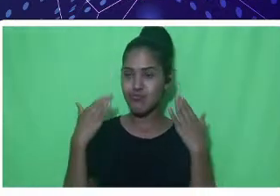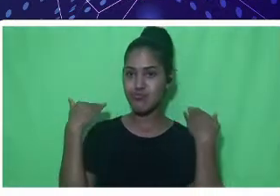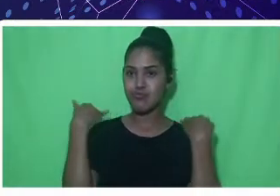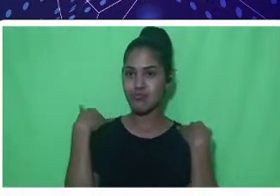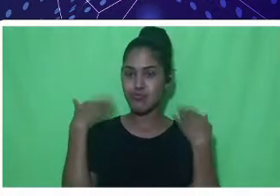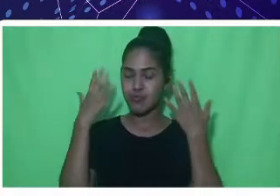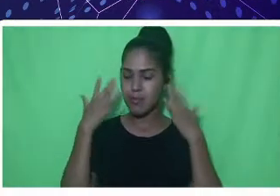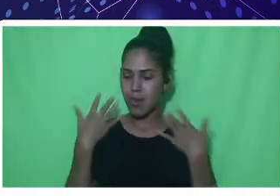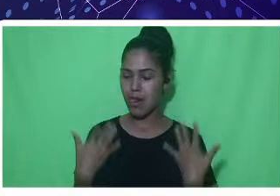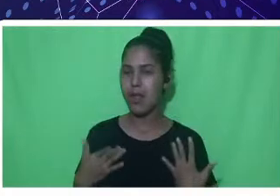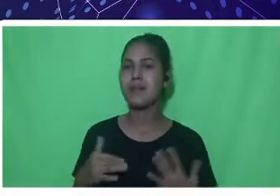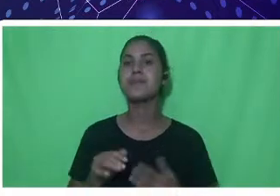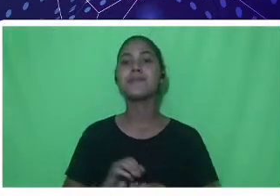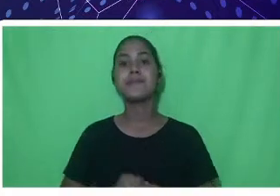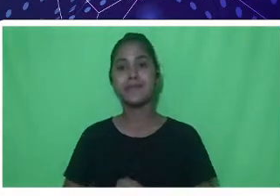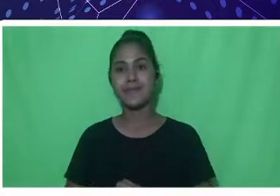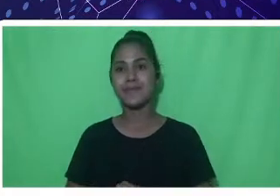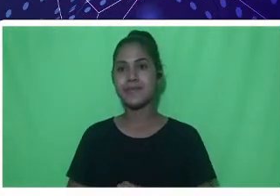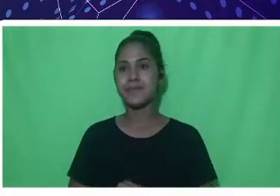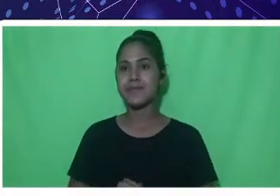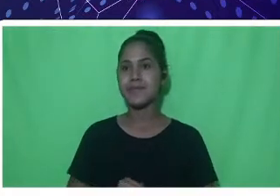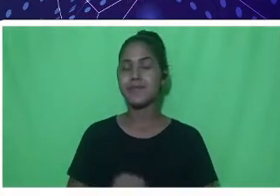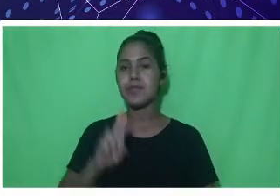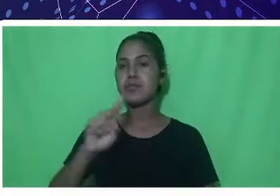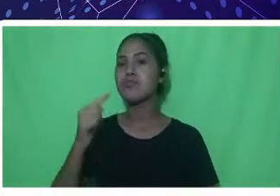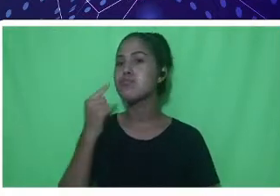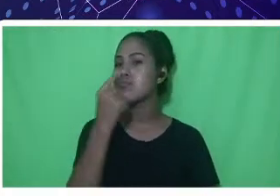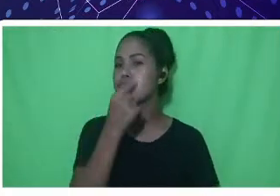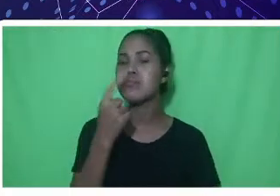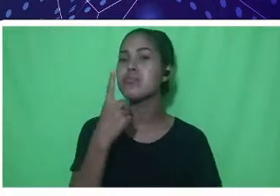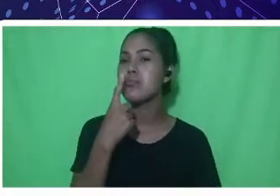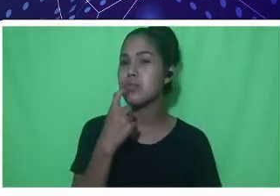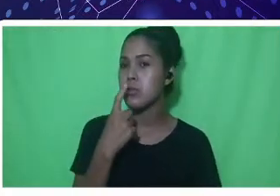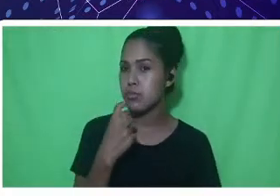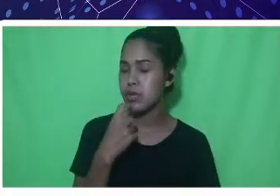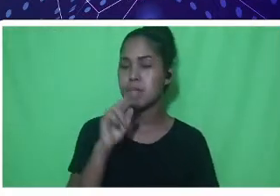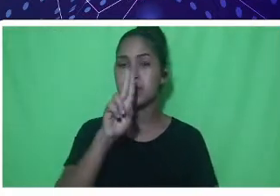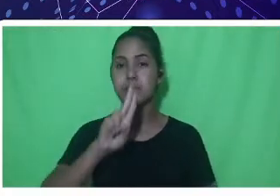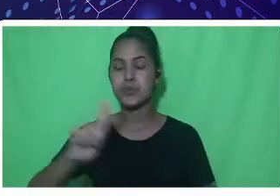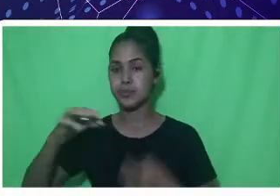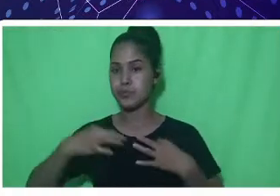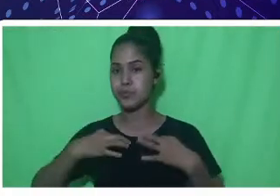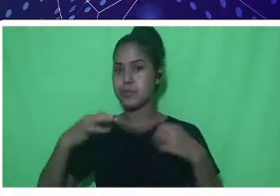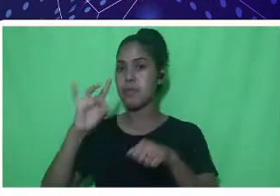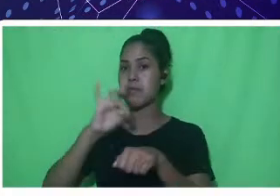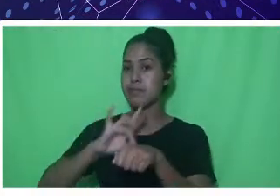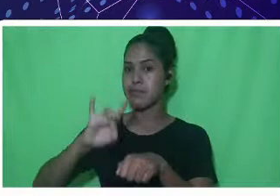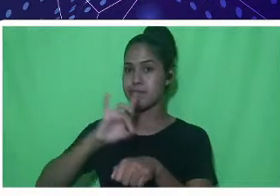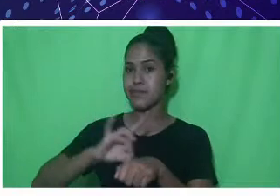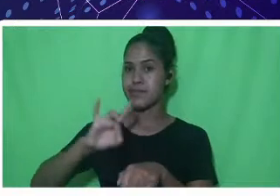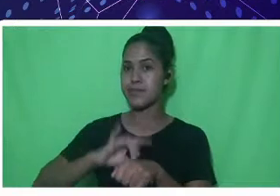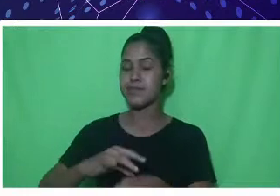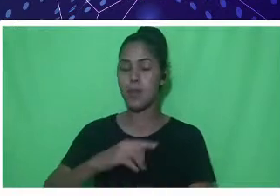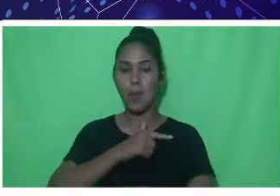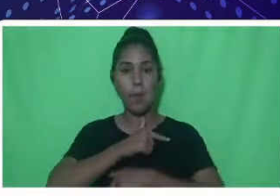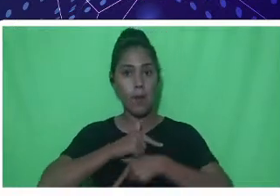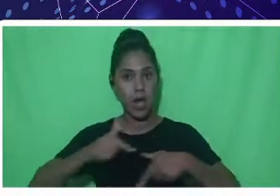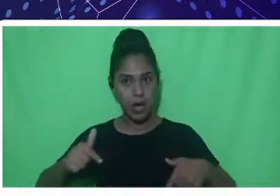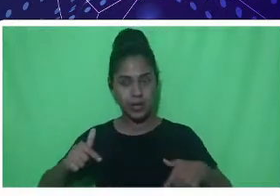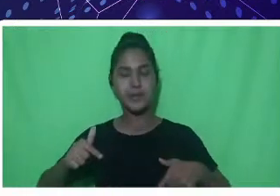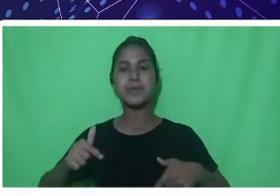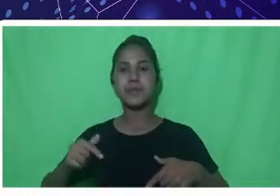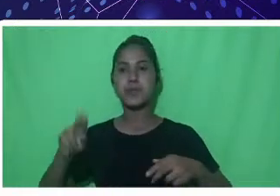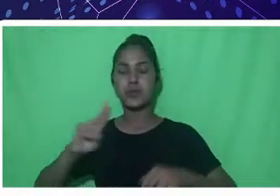ondulados, usando um batom vermelho, uma blusa preta, lisa, de manga e